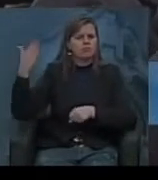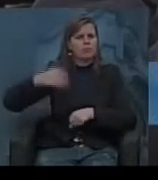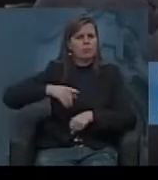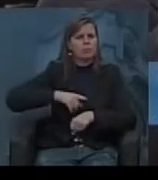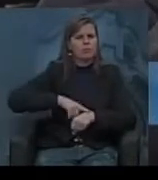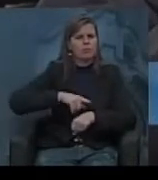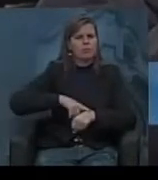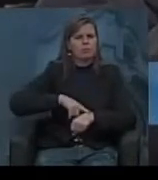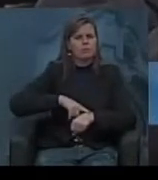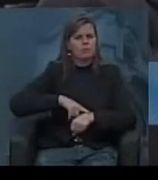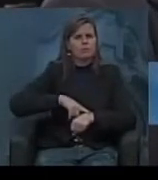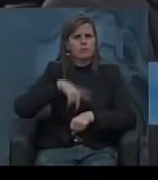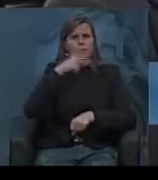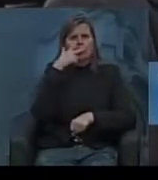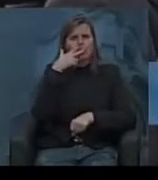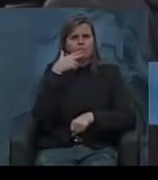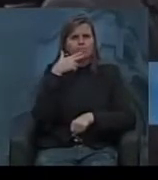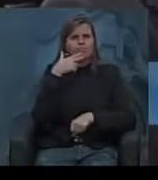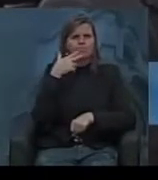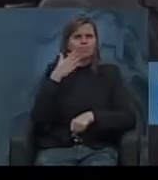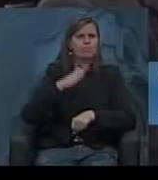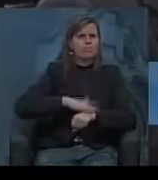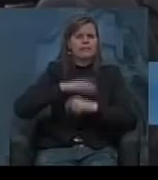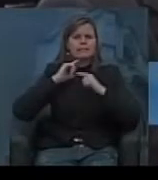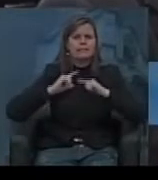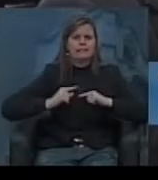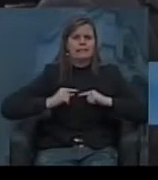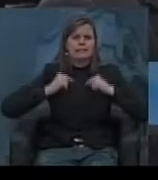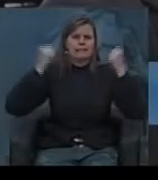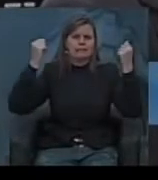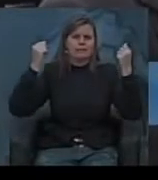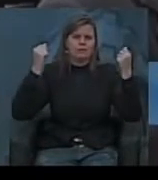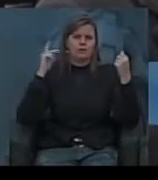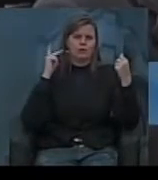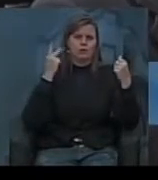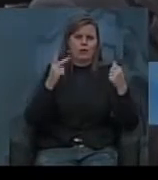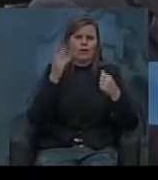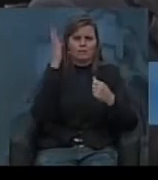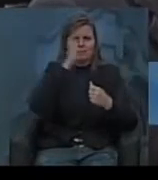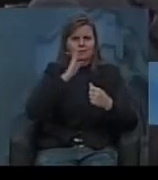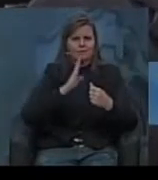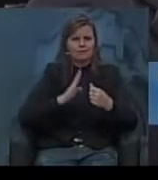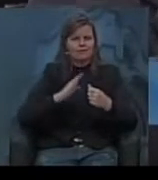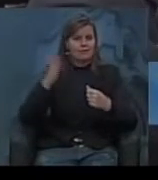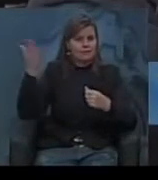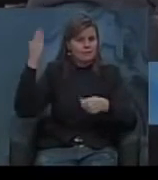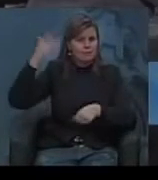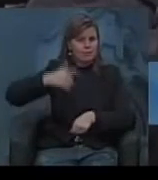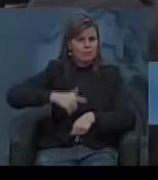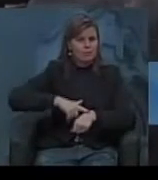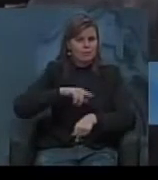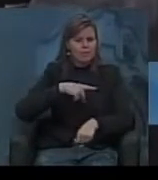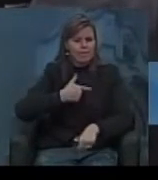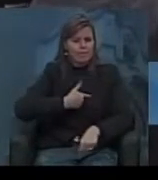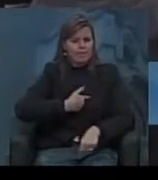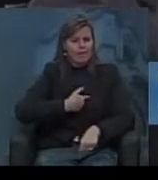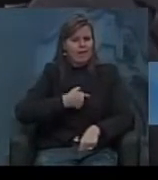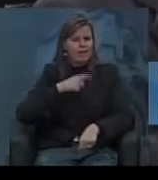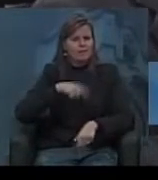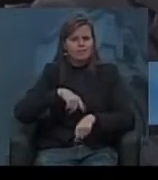mais rico da história brasileira. A Era Vargas é o período de